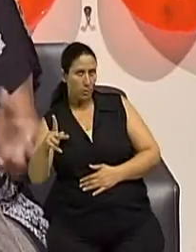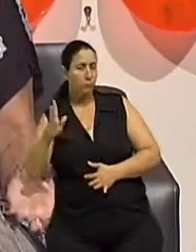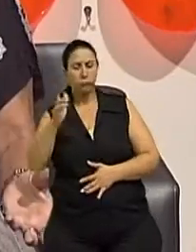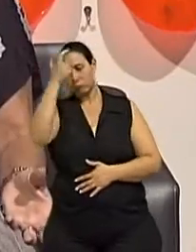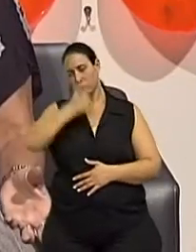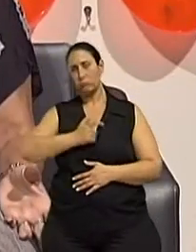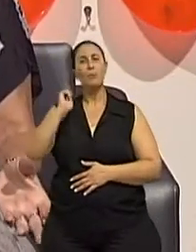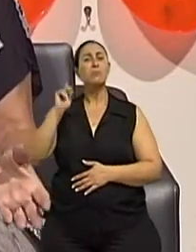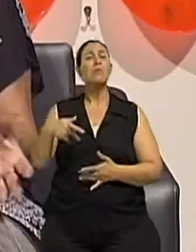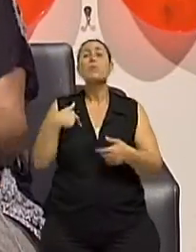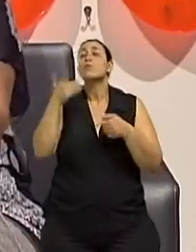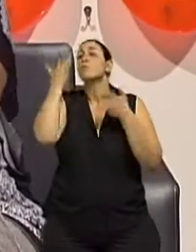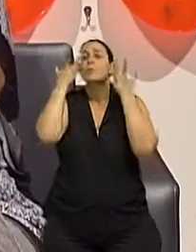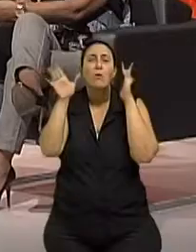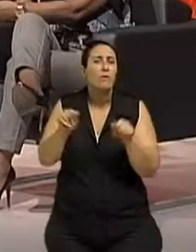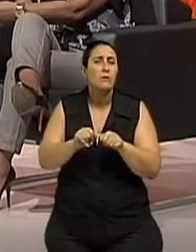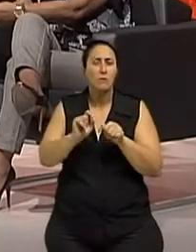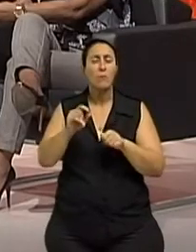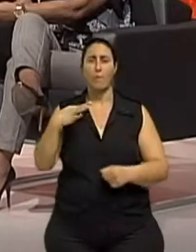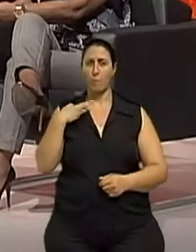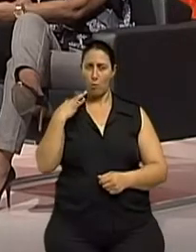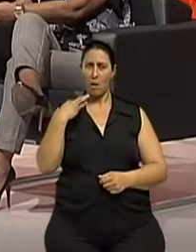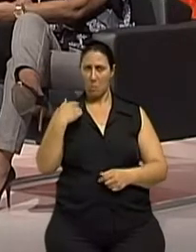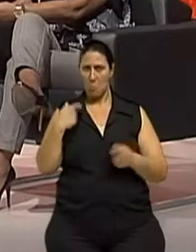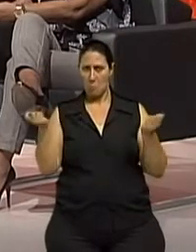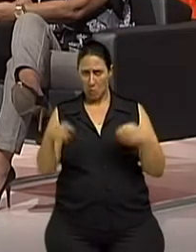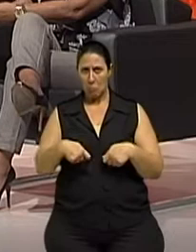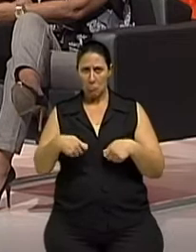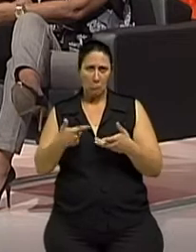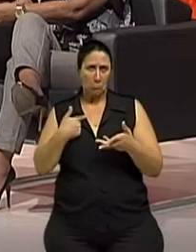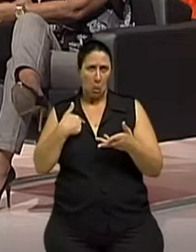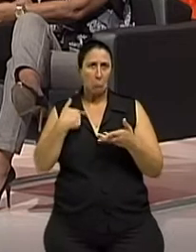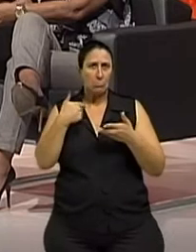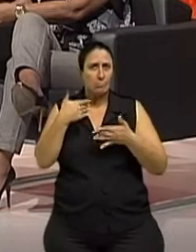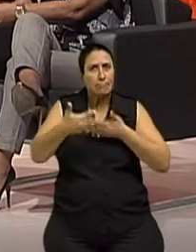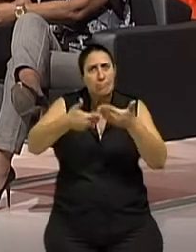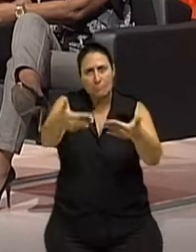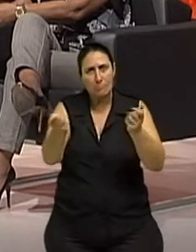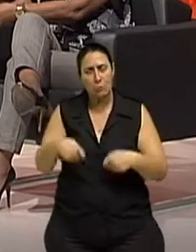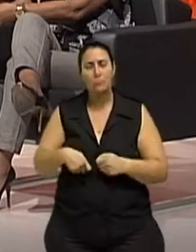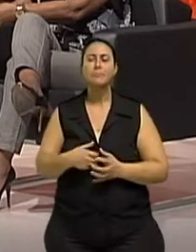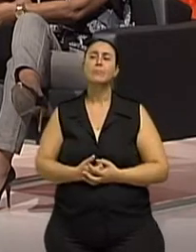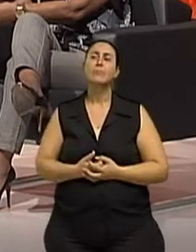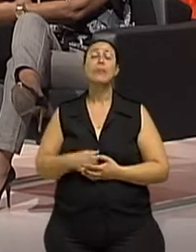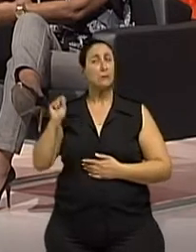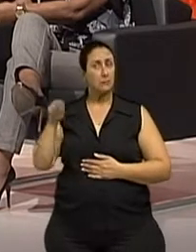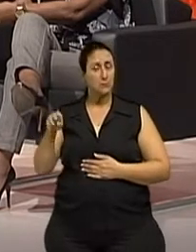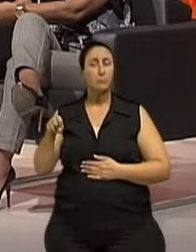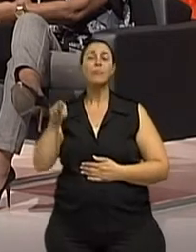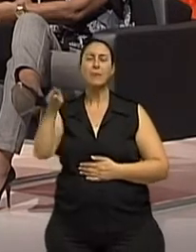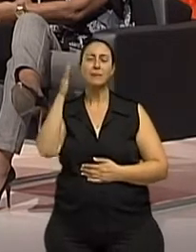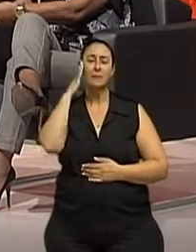não sei o que fazer. O voluntariado pode ser um primeiro caminho, não pode, Eliane? Pode, e como nós tínhamos